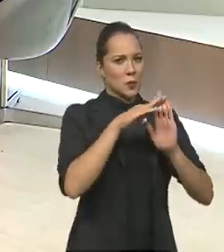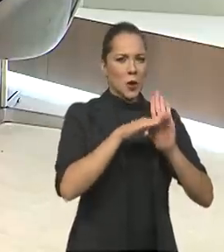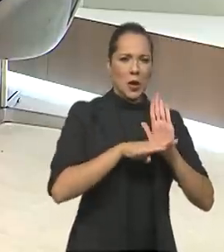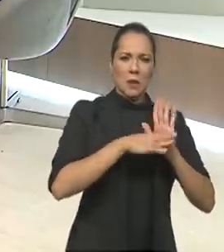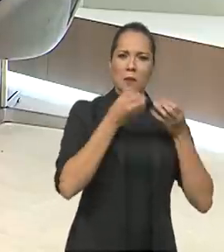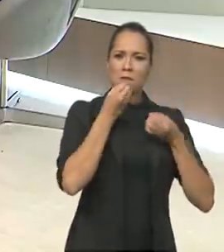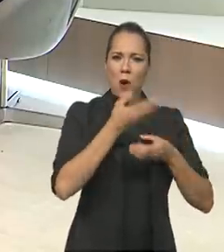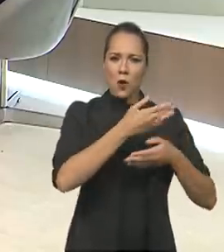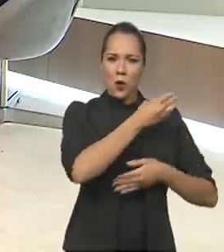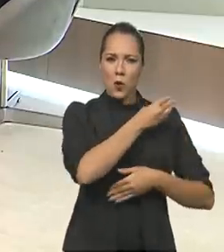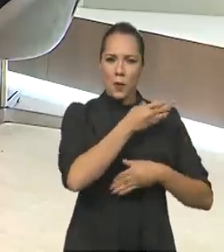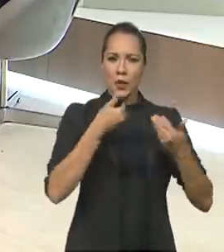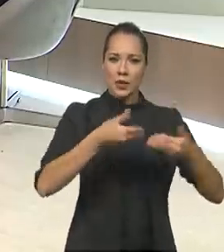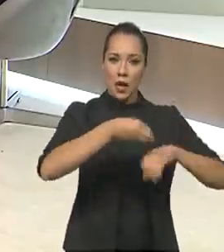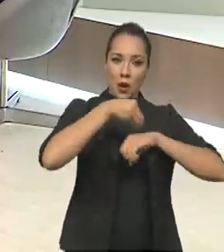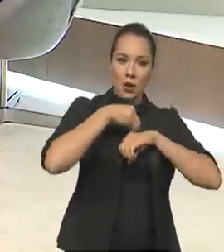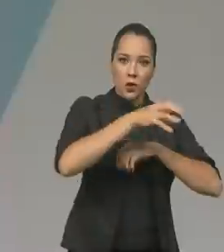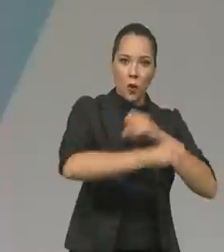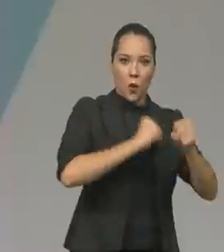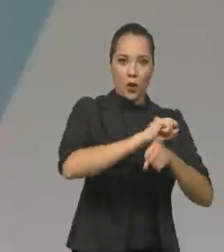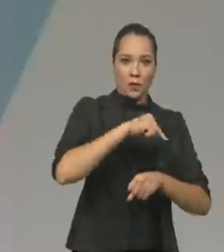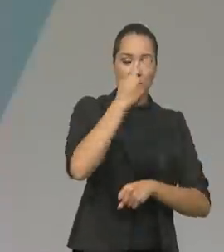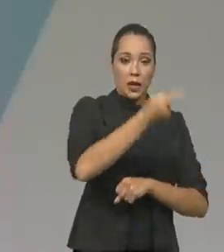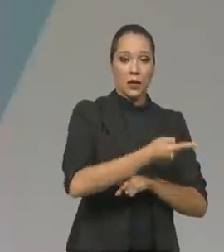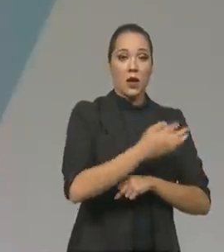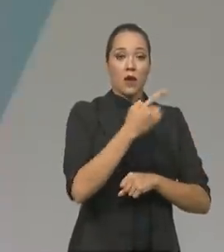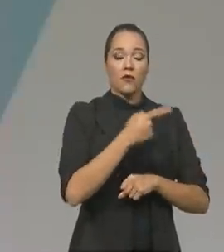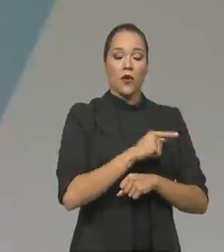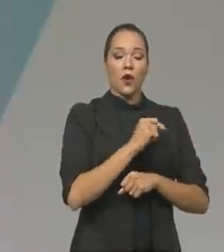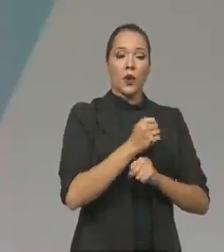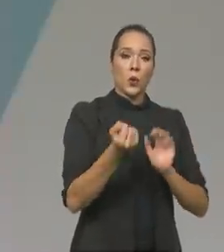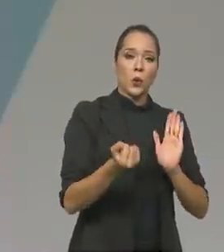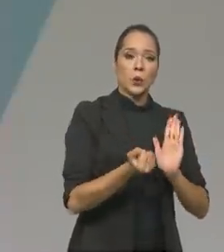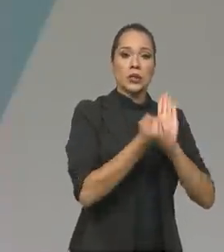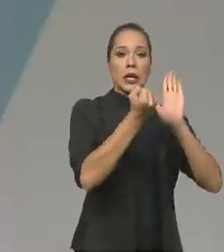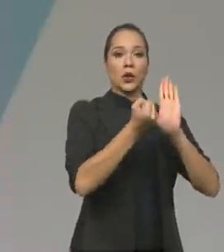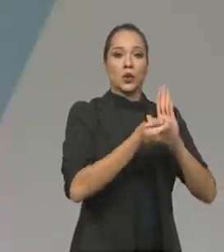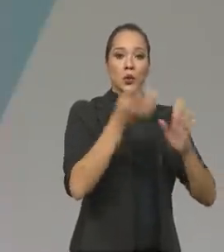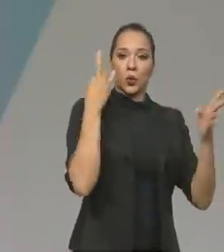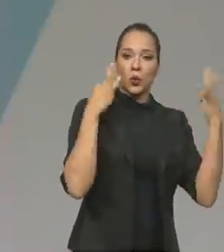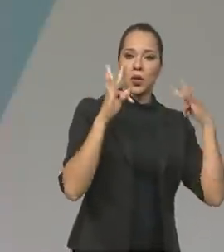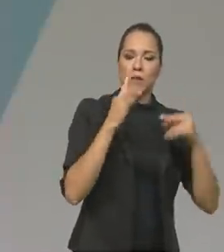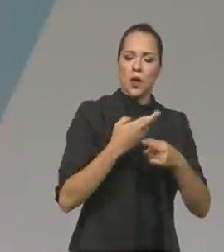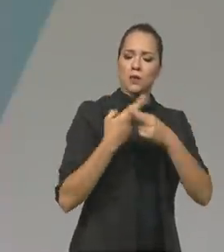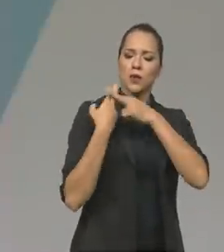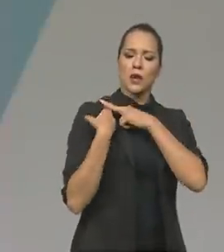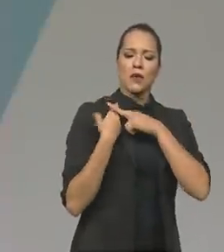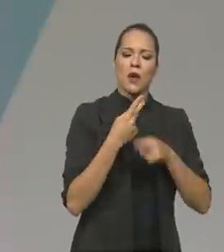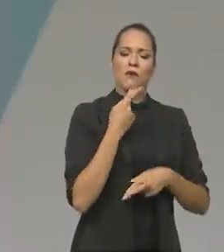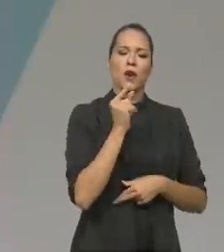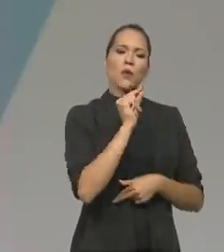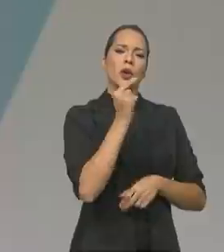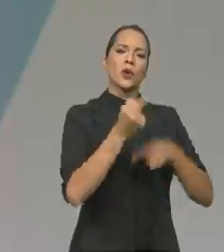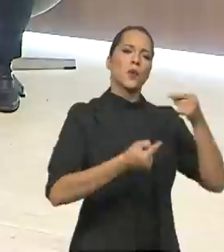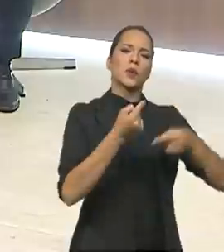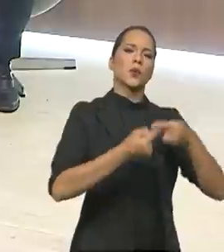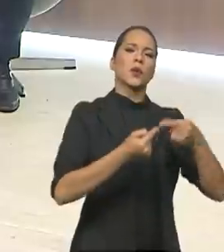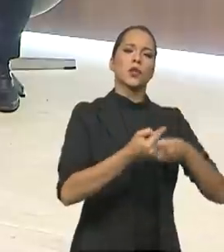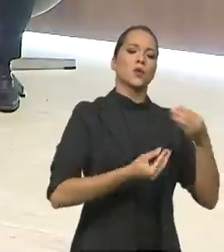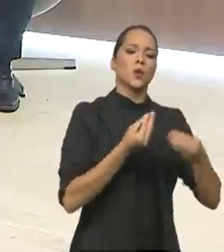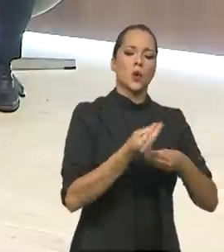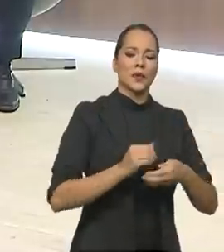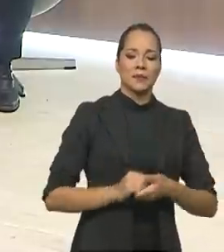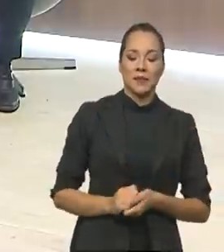Ministério lançou no ano passado foi o Ser o Turismo Responsável. Fala para a gente um pouquinho dessa política, ministro. Por